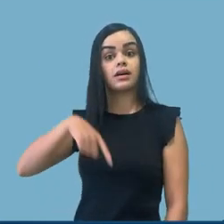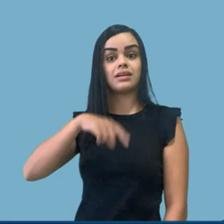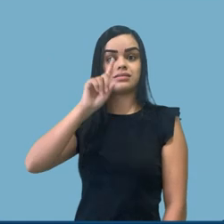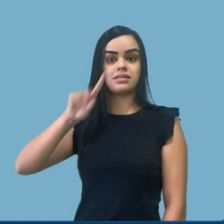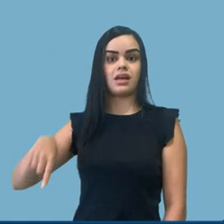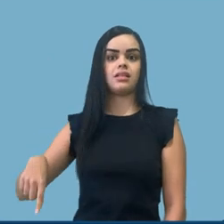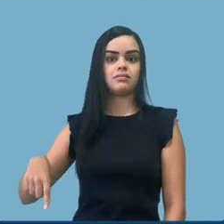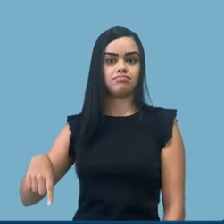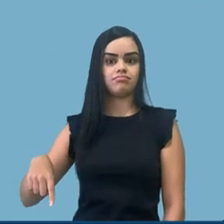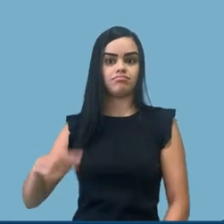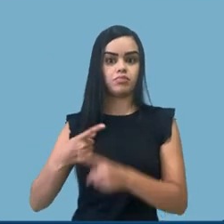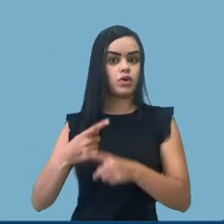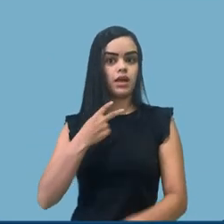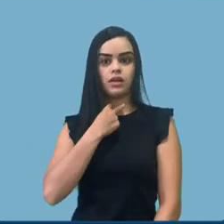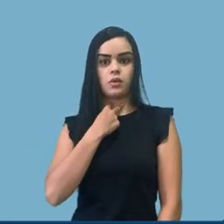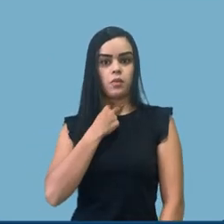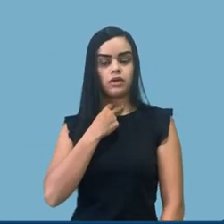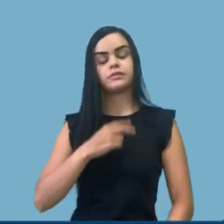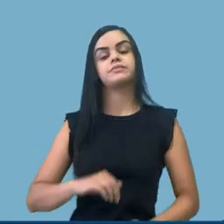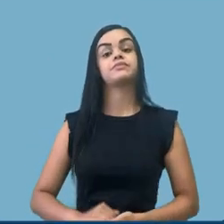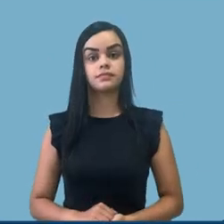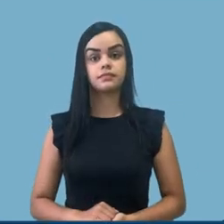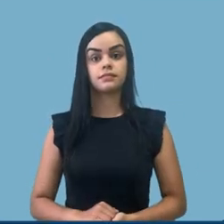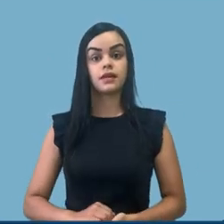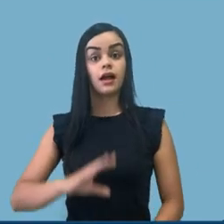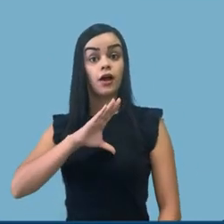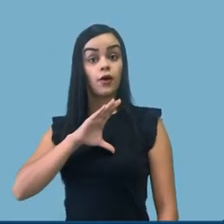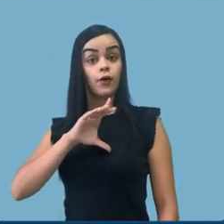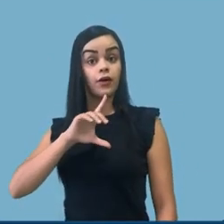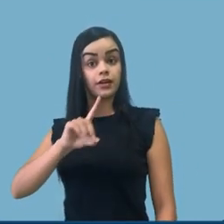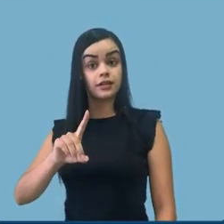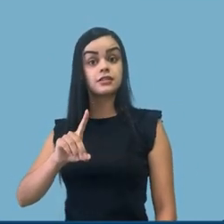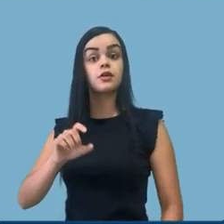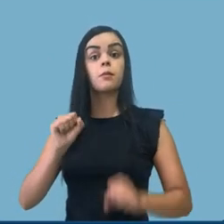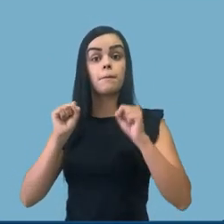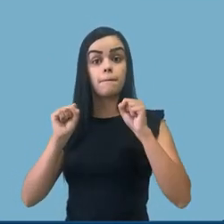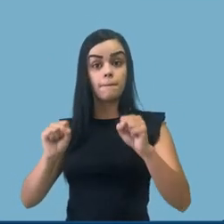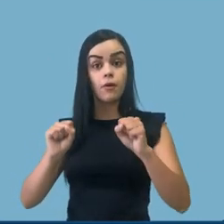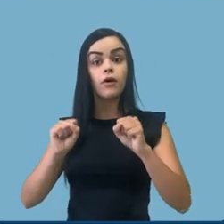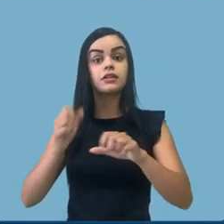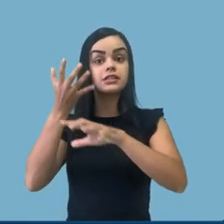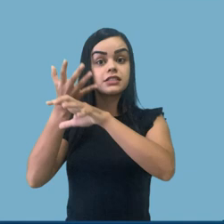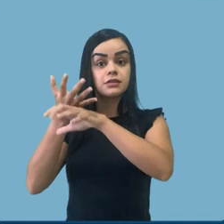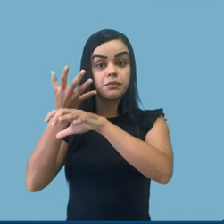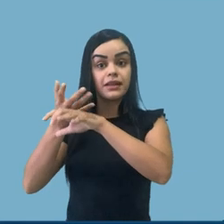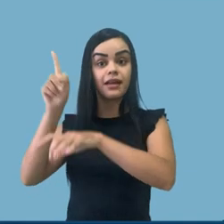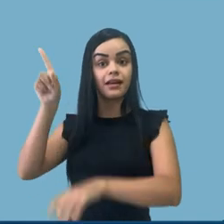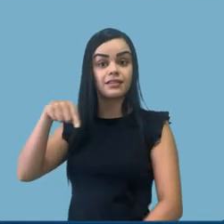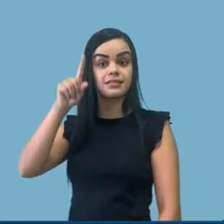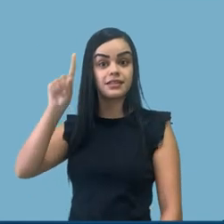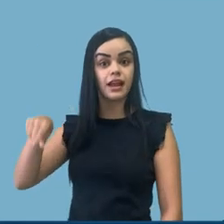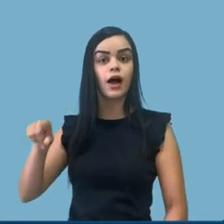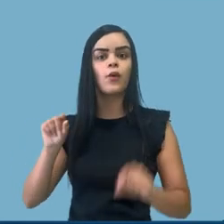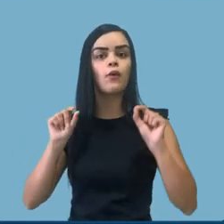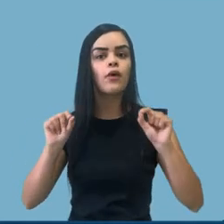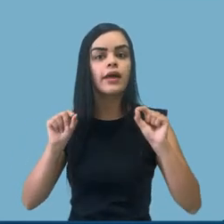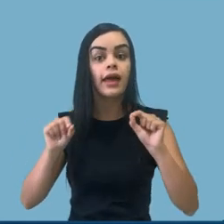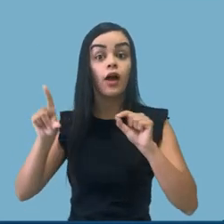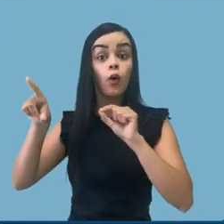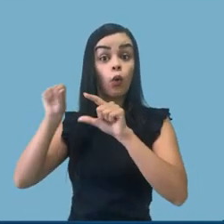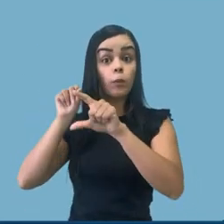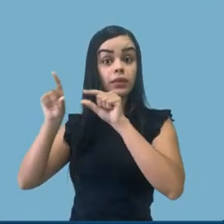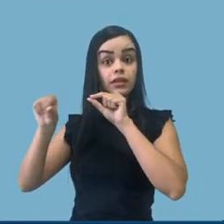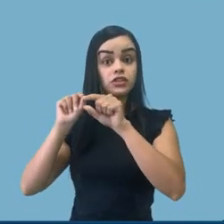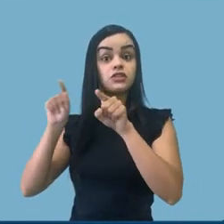reproduzidas, evidentemente. Coordenações, possibilidade de cancelar turmas de disciplinas optativas e a possibilidade de